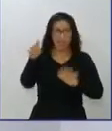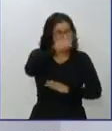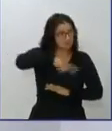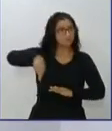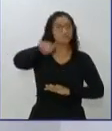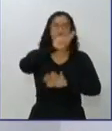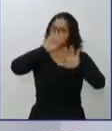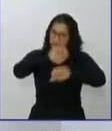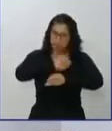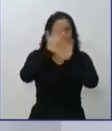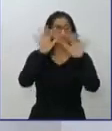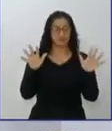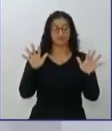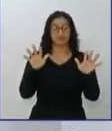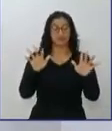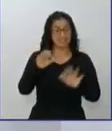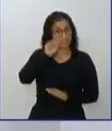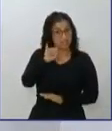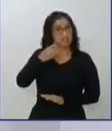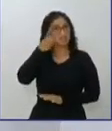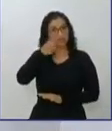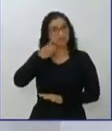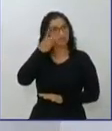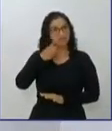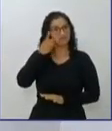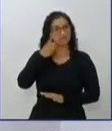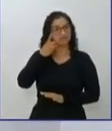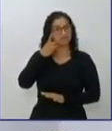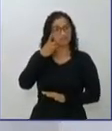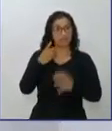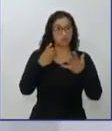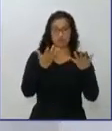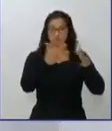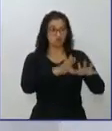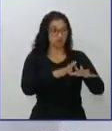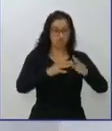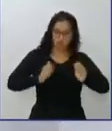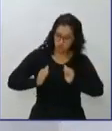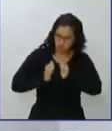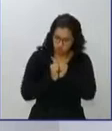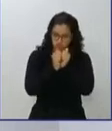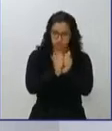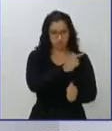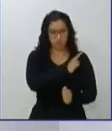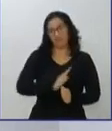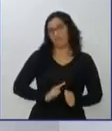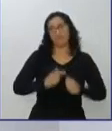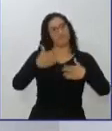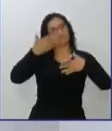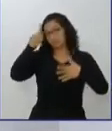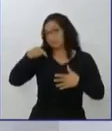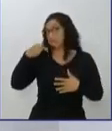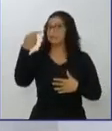corresponder com o anseio do seu povo, ele que se entenda com o seu eleitor. A cobrança, ela vai ser natural, Tata. Então,